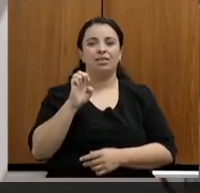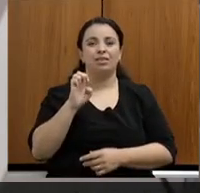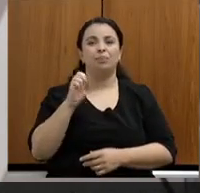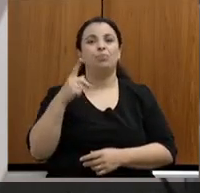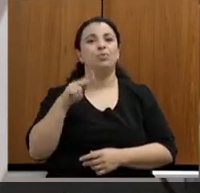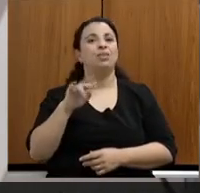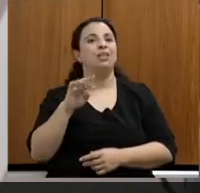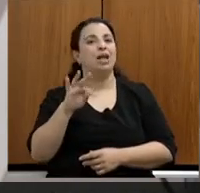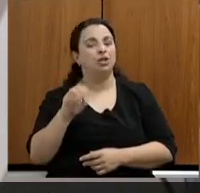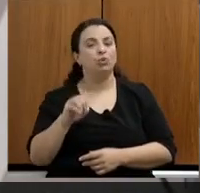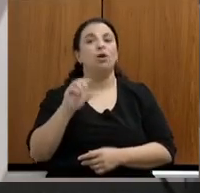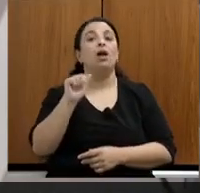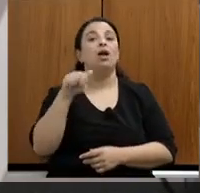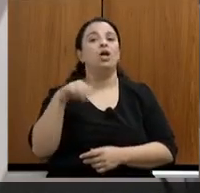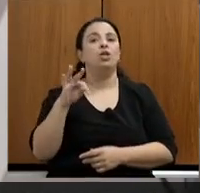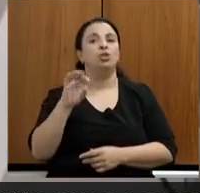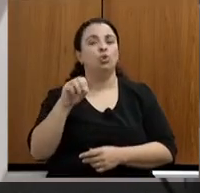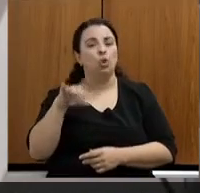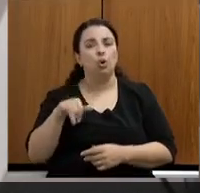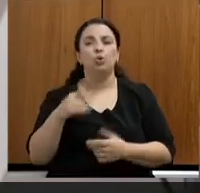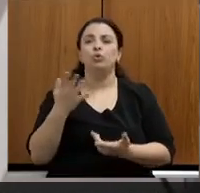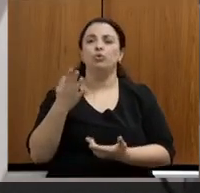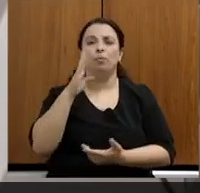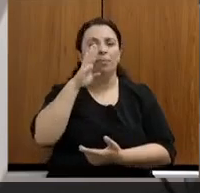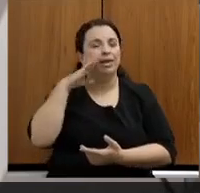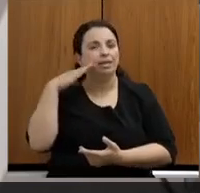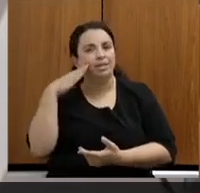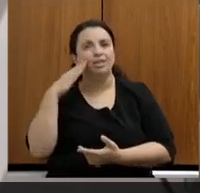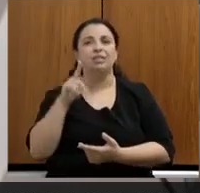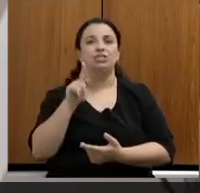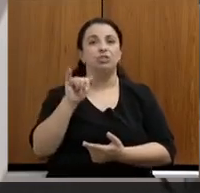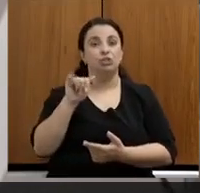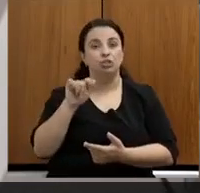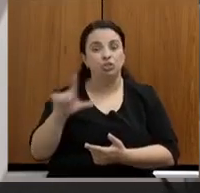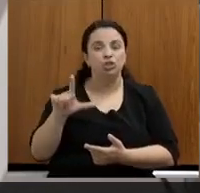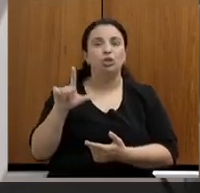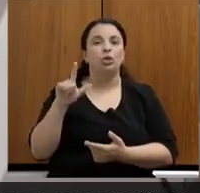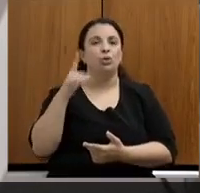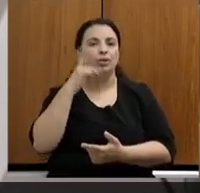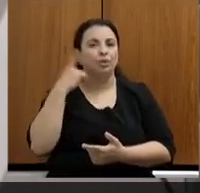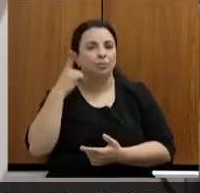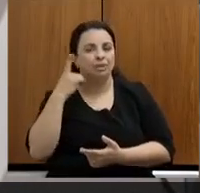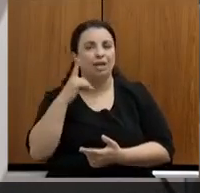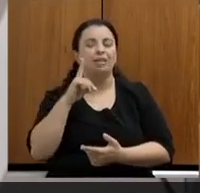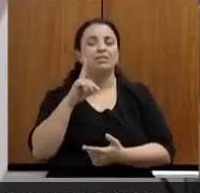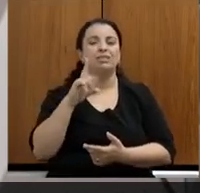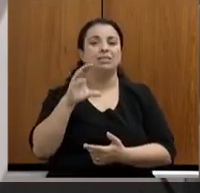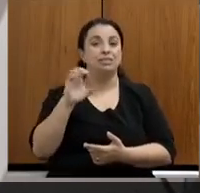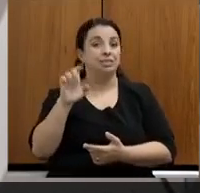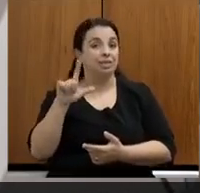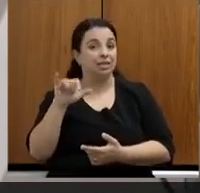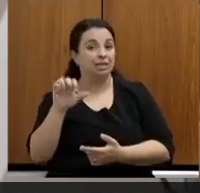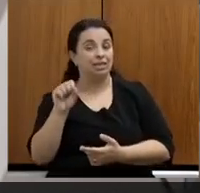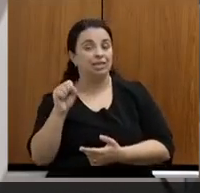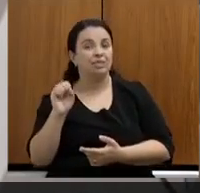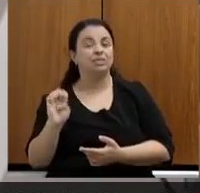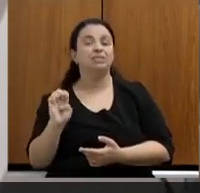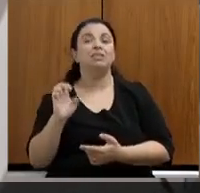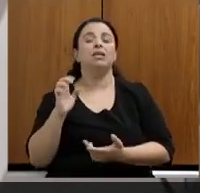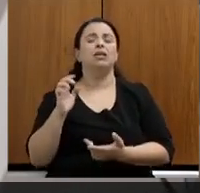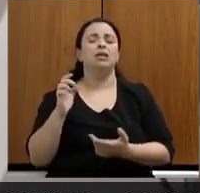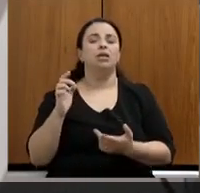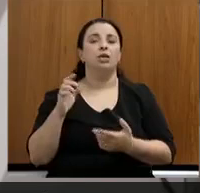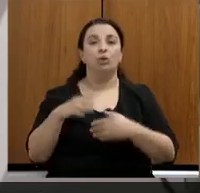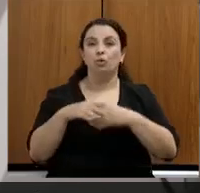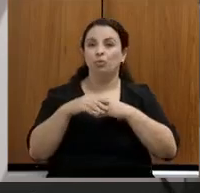deputada Beatriz Serqueira, deputado Gil Pereira, deputada Celise Laviola. Cumprimentar